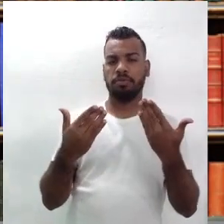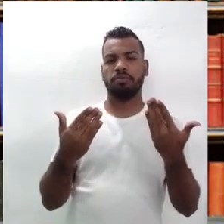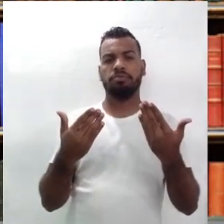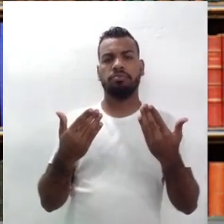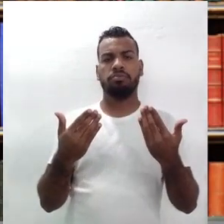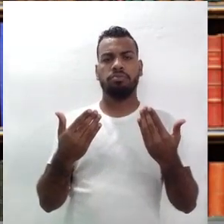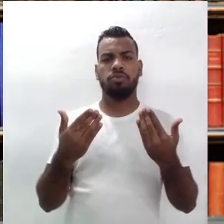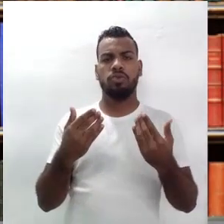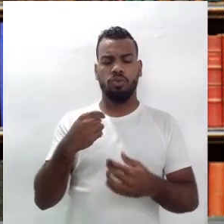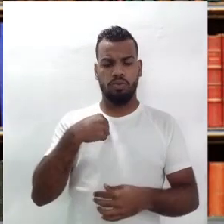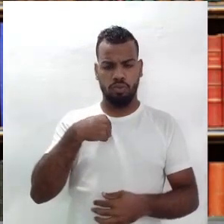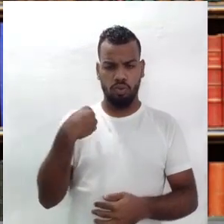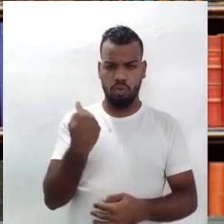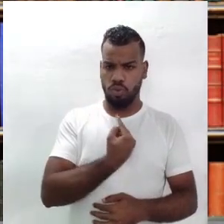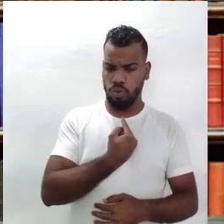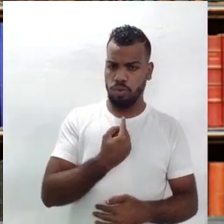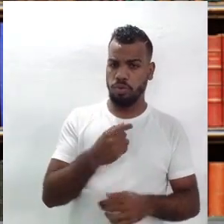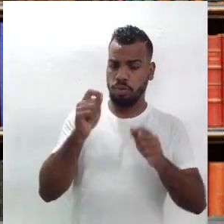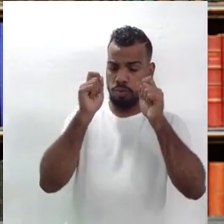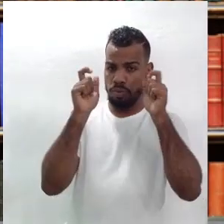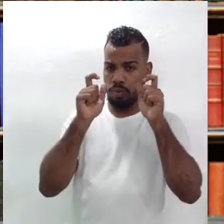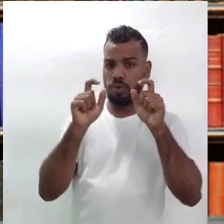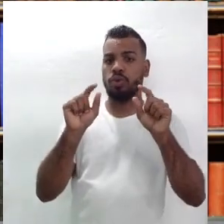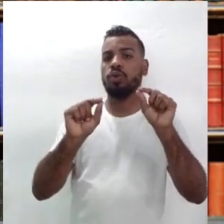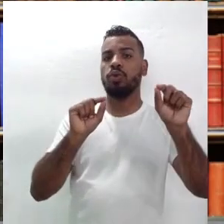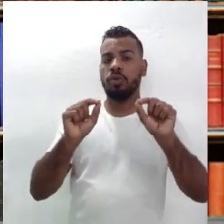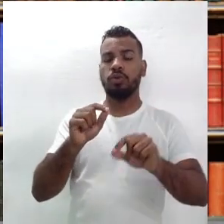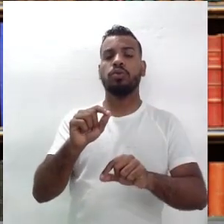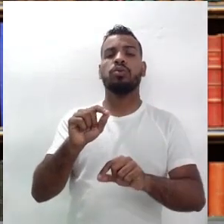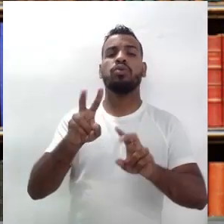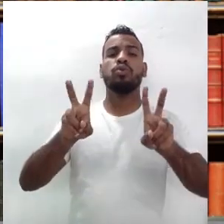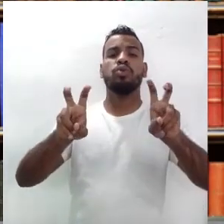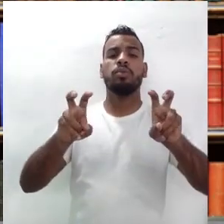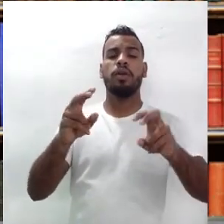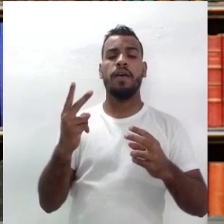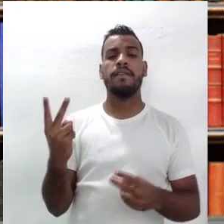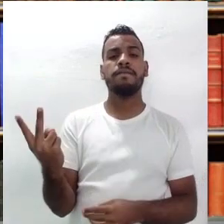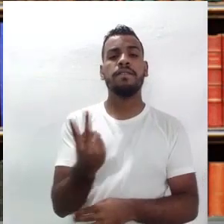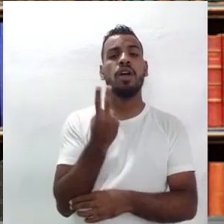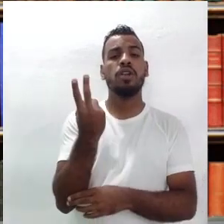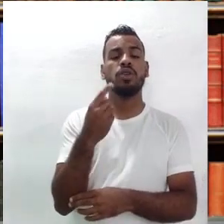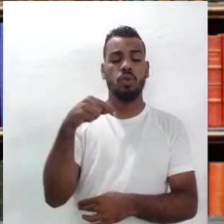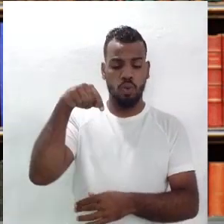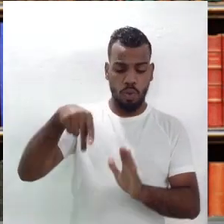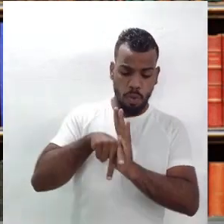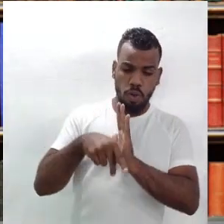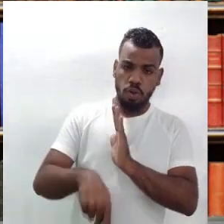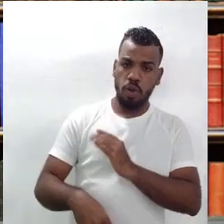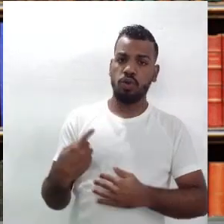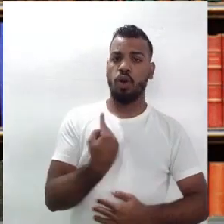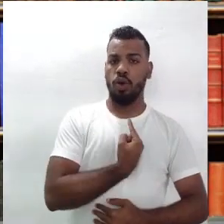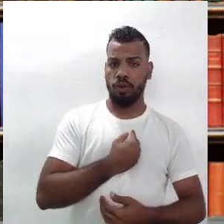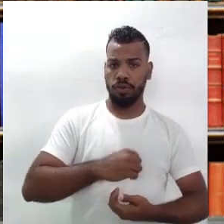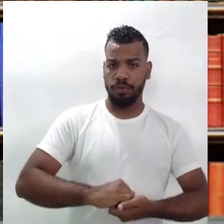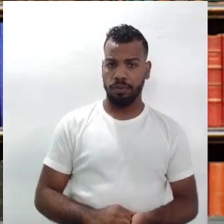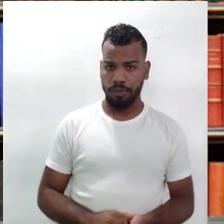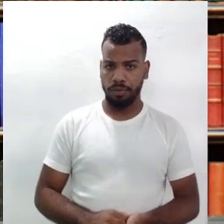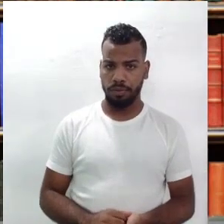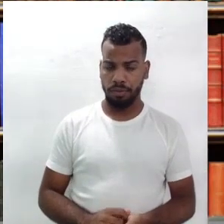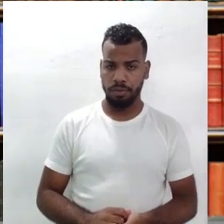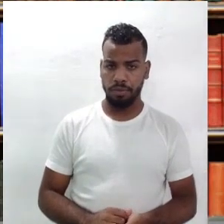desperta em nós, e em especial os estudantes, essa questão da valorização do que é nosso, da nossa terra. Exatamente.